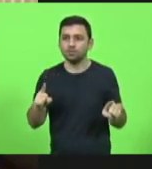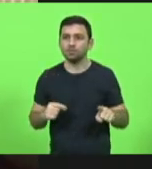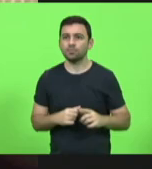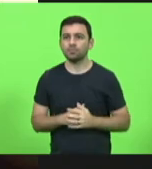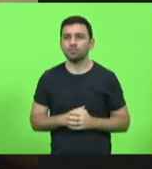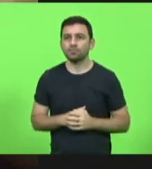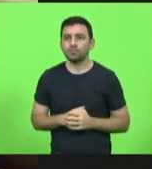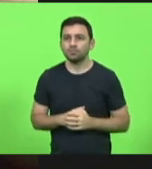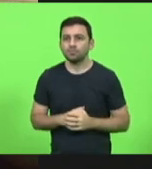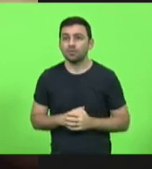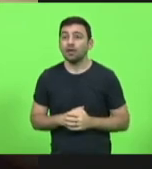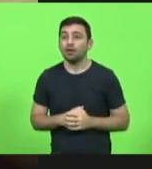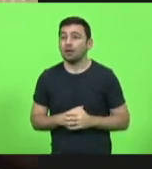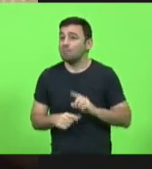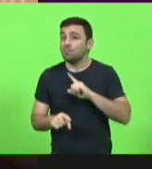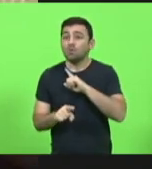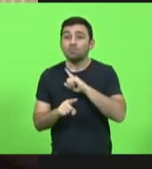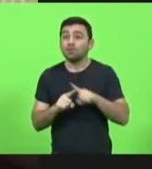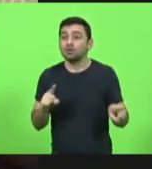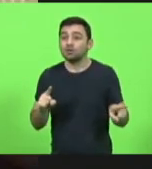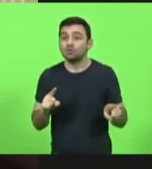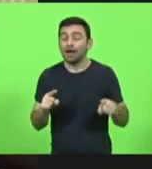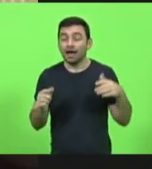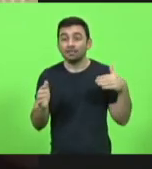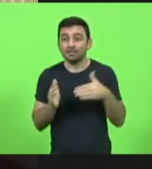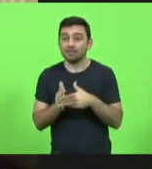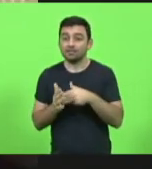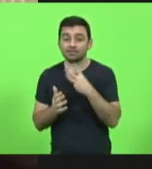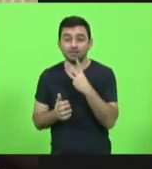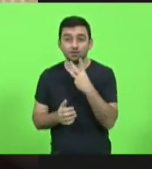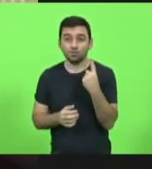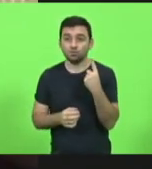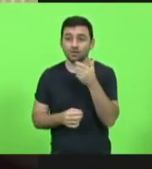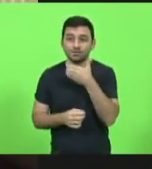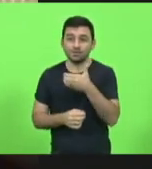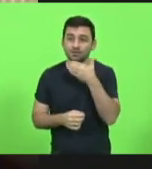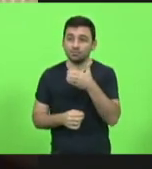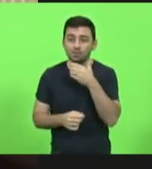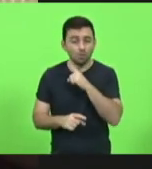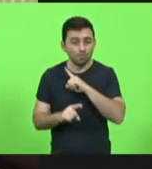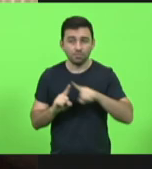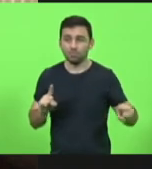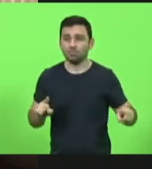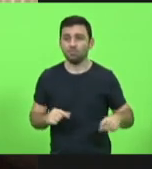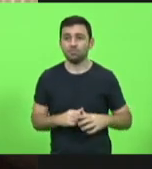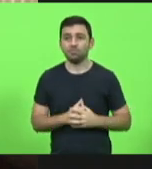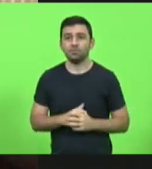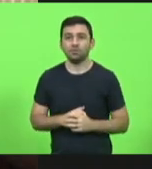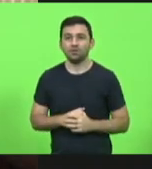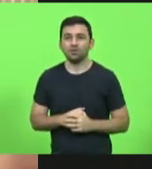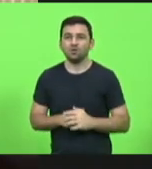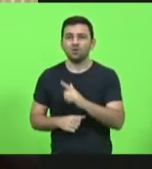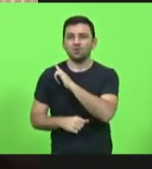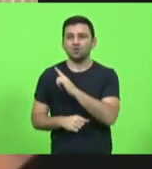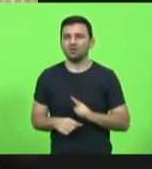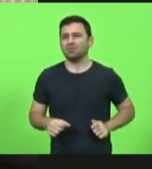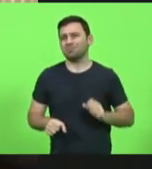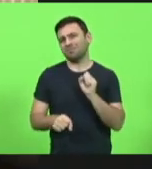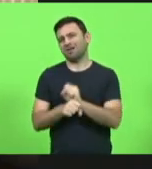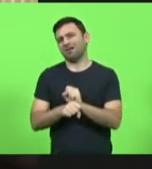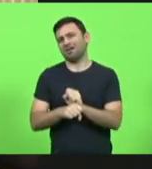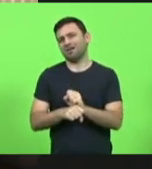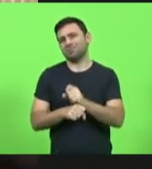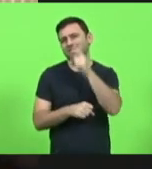Está proibido até 31 de dezembro este ano. Então, governo, para de enganar o